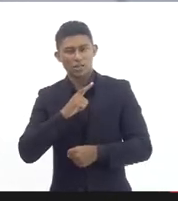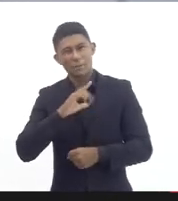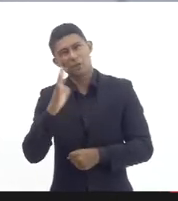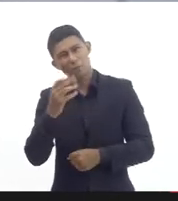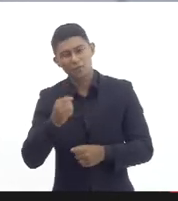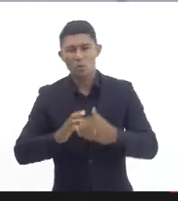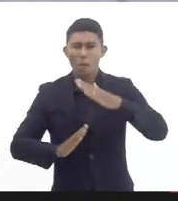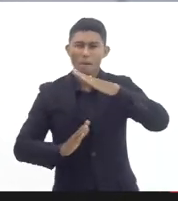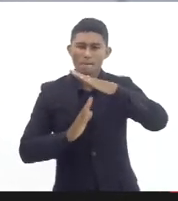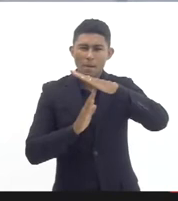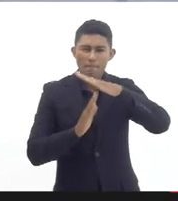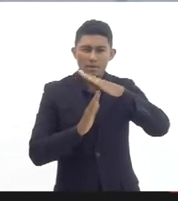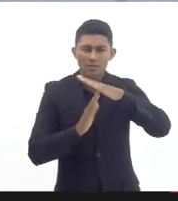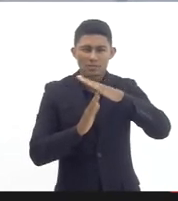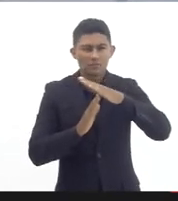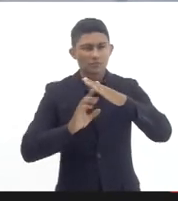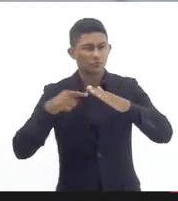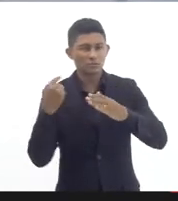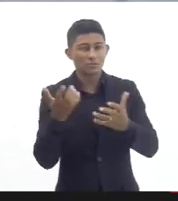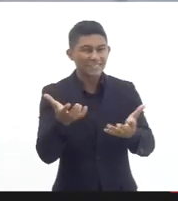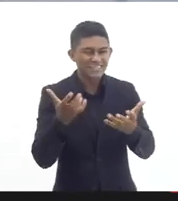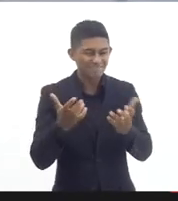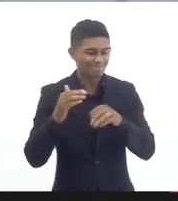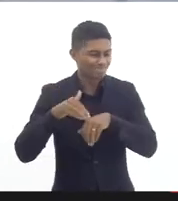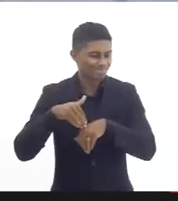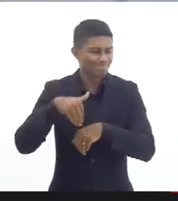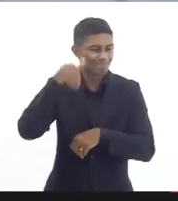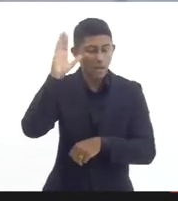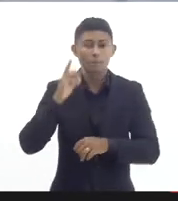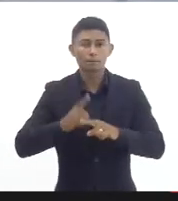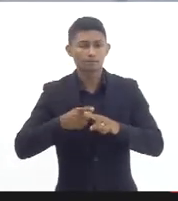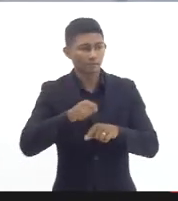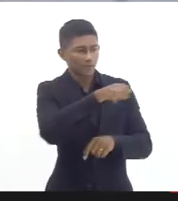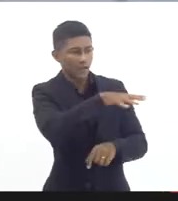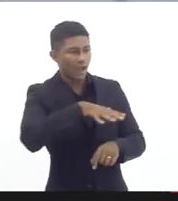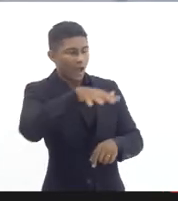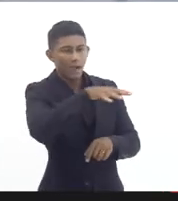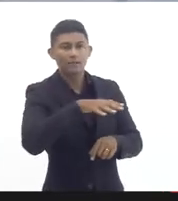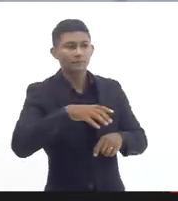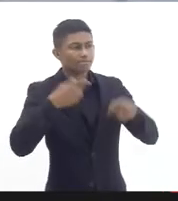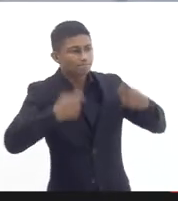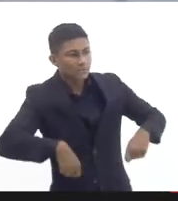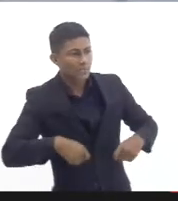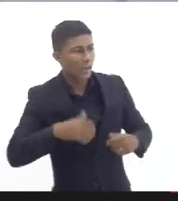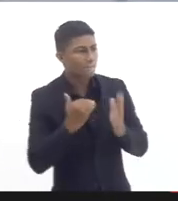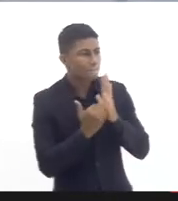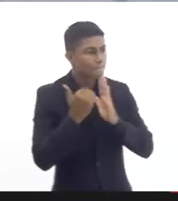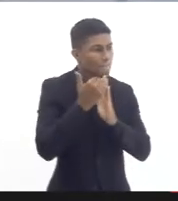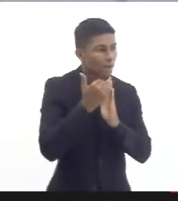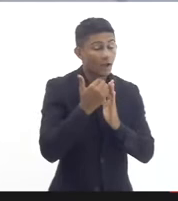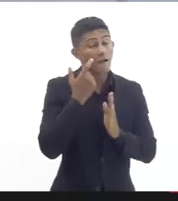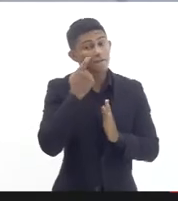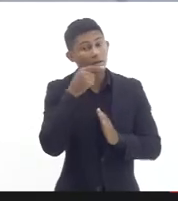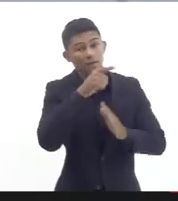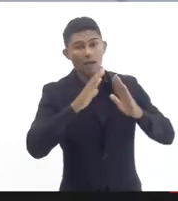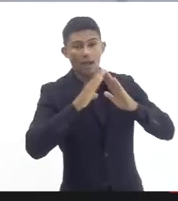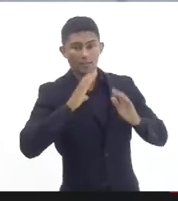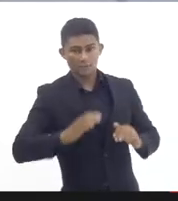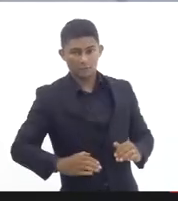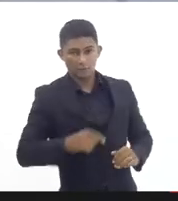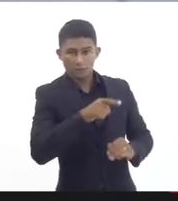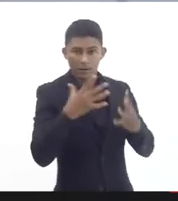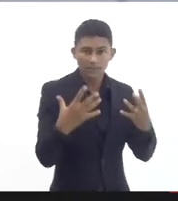apresentar a nossa carência para verificar que a Casa Civil vai autorizar essa montaria